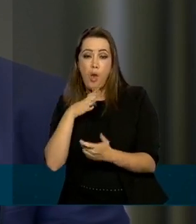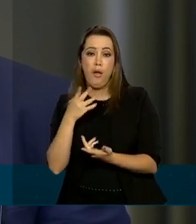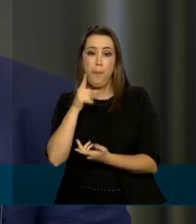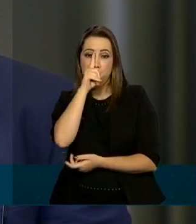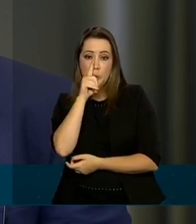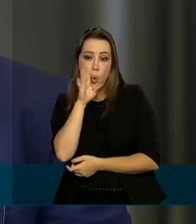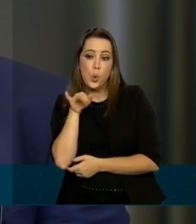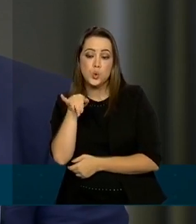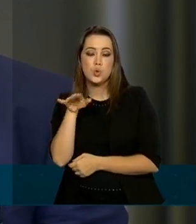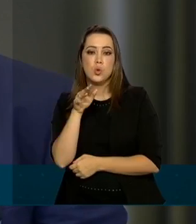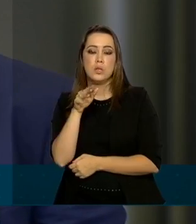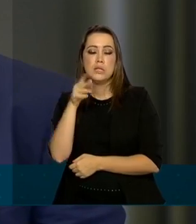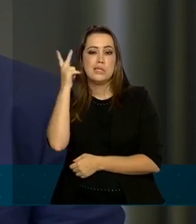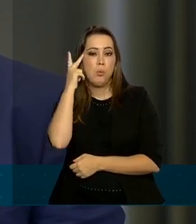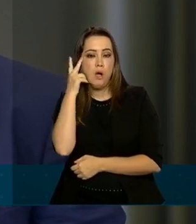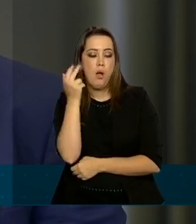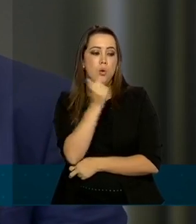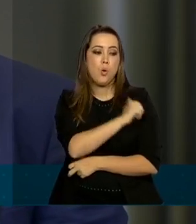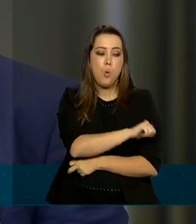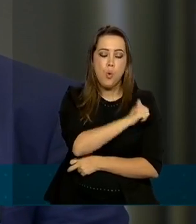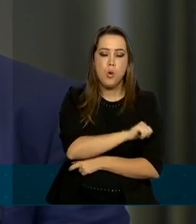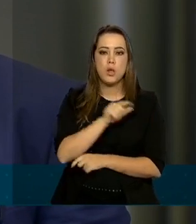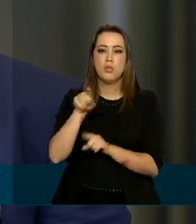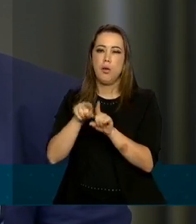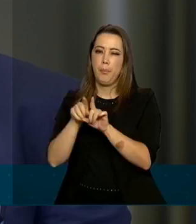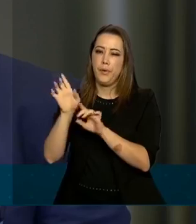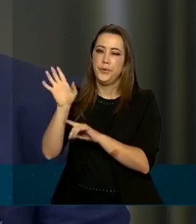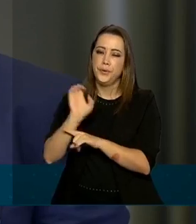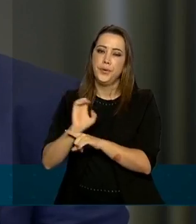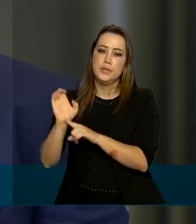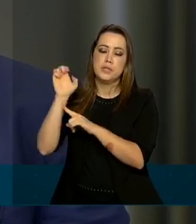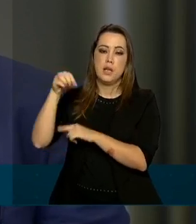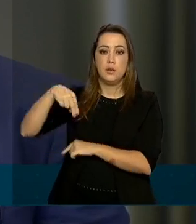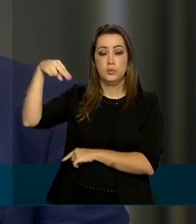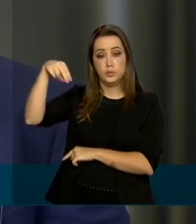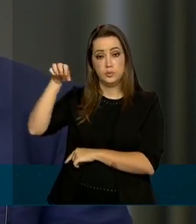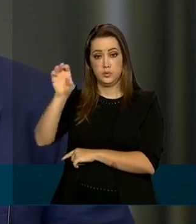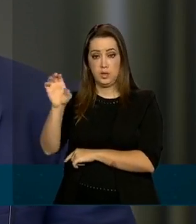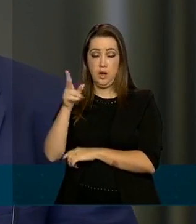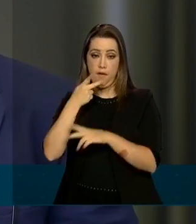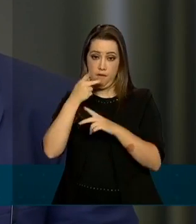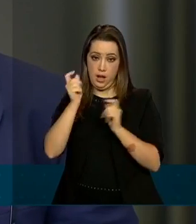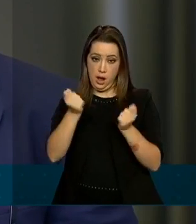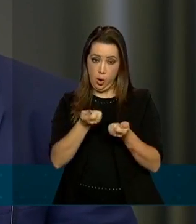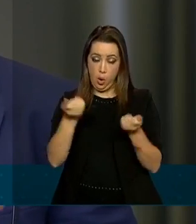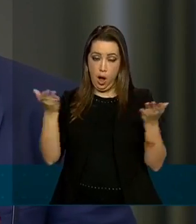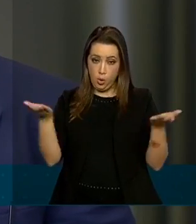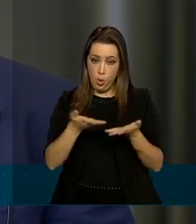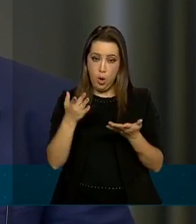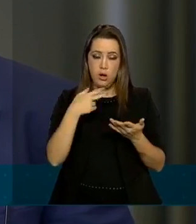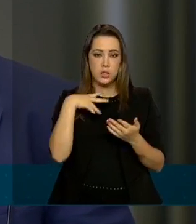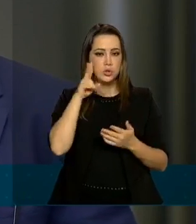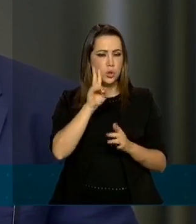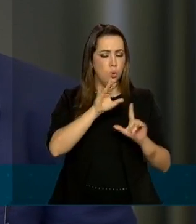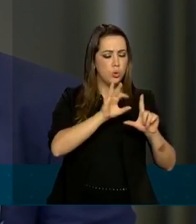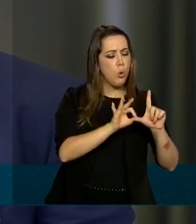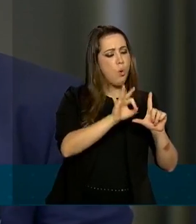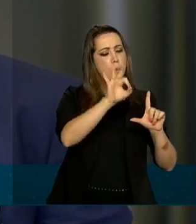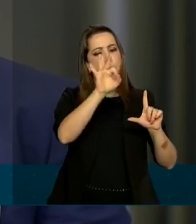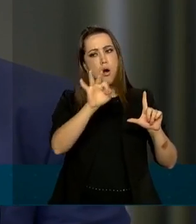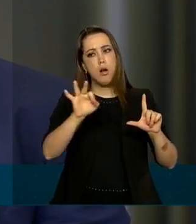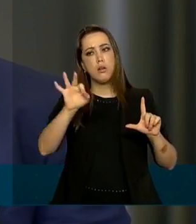Rio e alguns estados aí da região norte dá para dizer com base na curva que o senhor apresentou